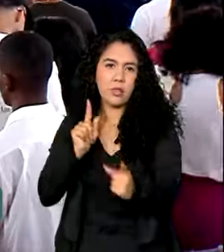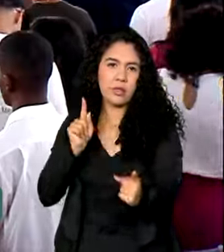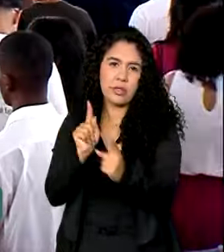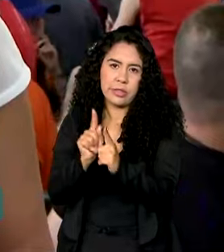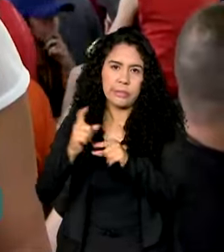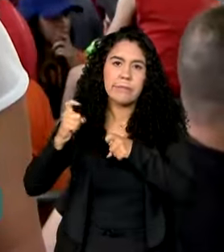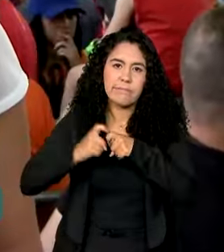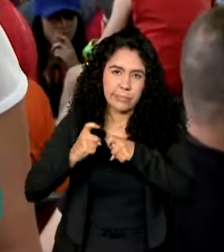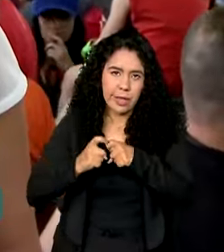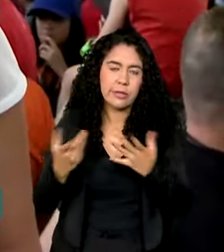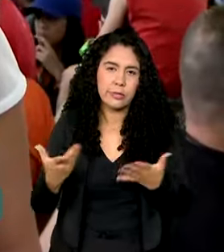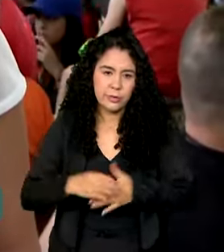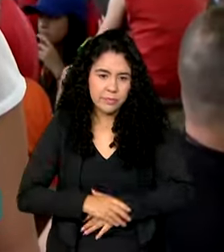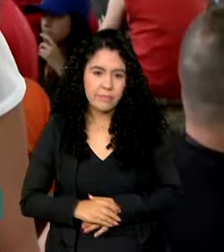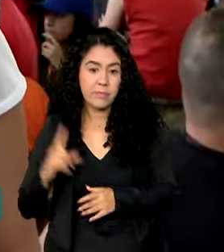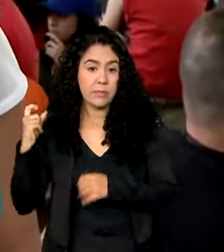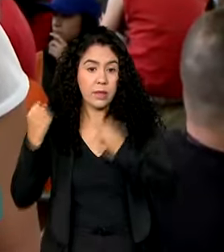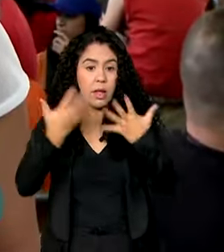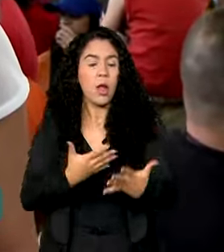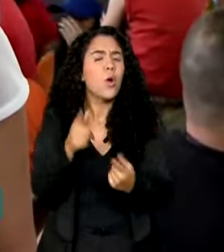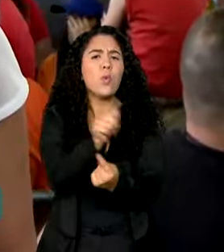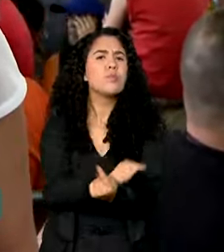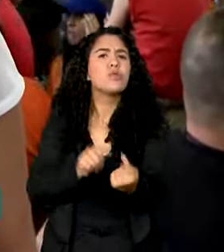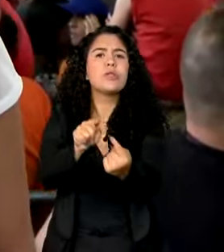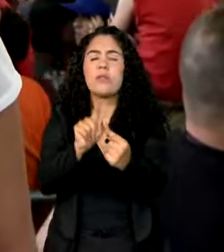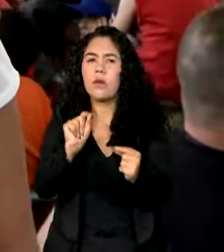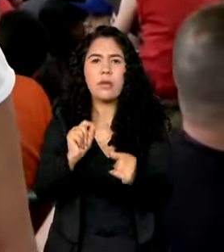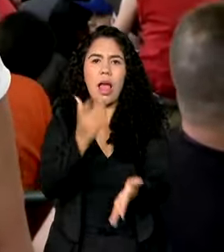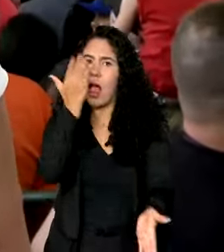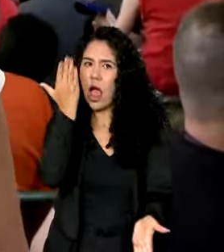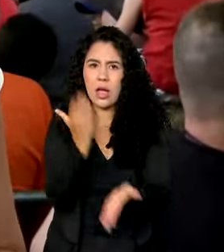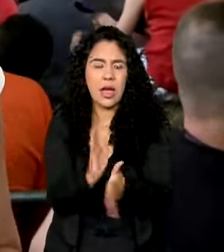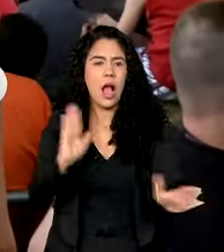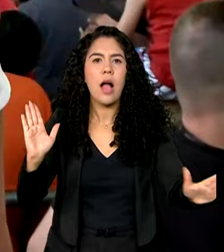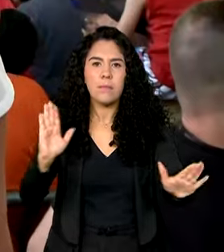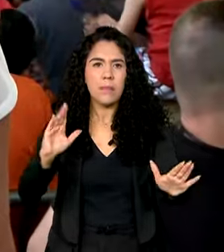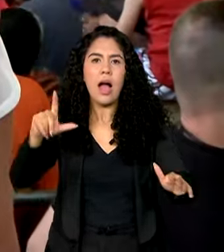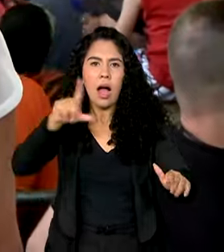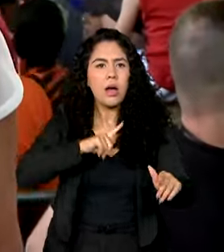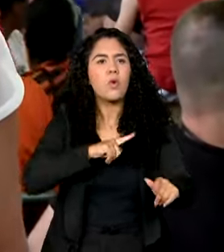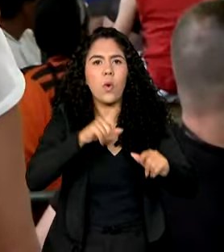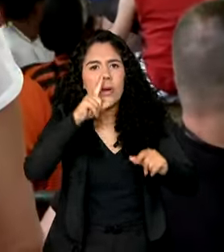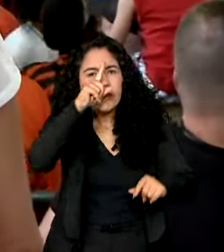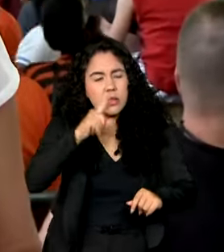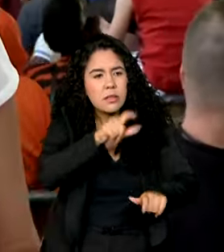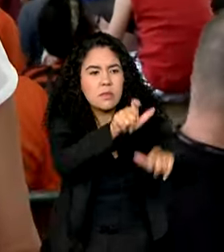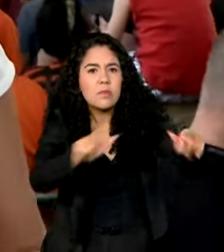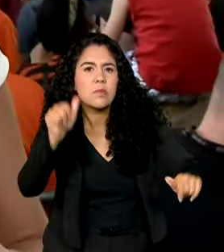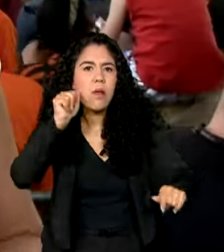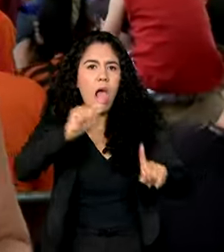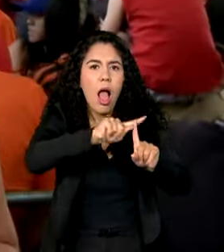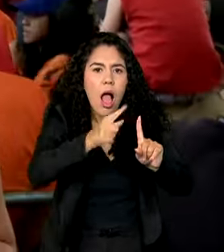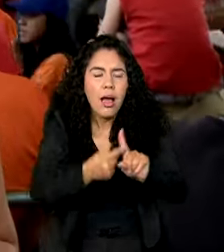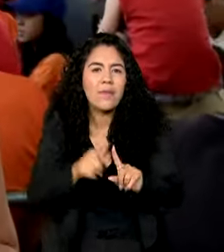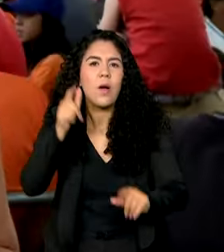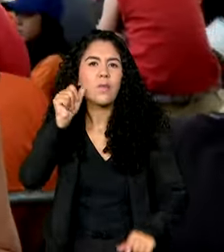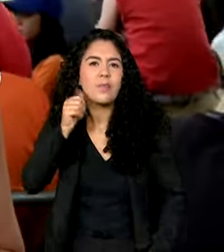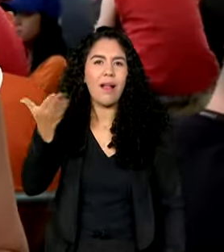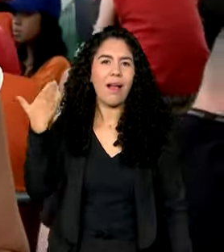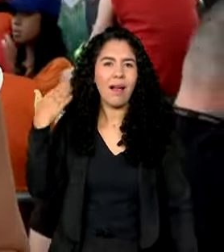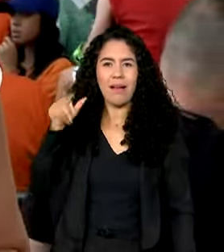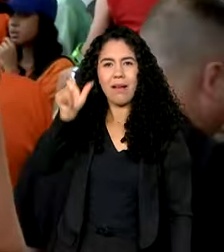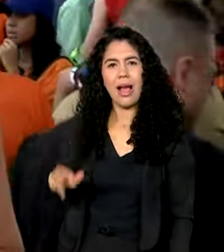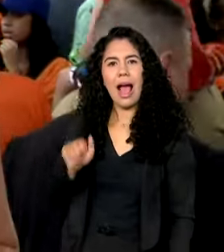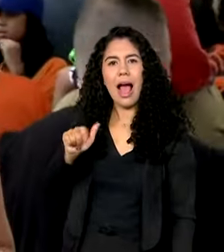médico. Um dos objetivos é acabar com a peregrinação de grávidas, como foi o caso da Aline, e